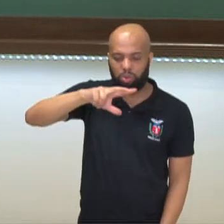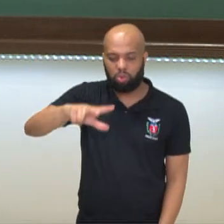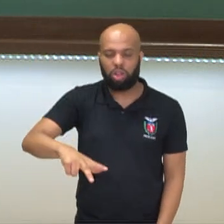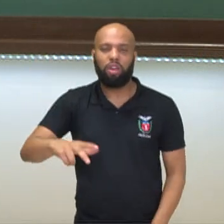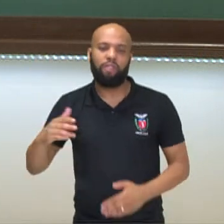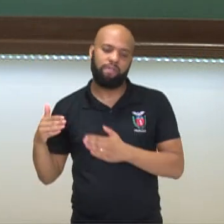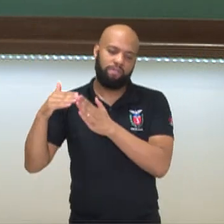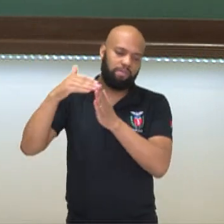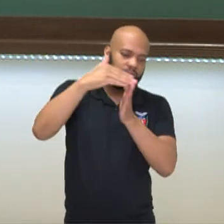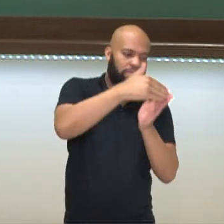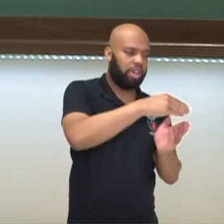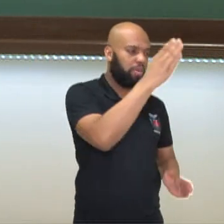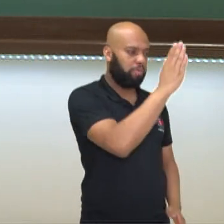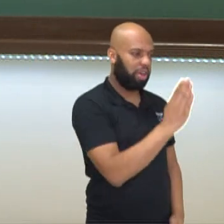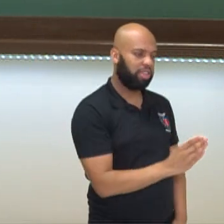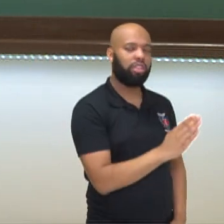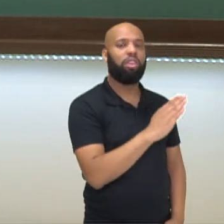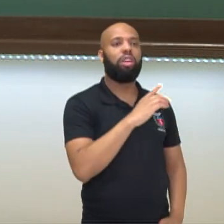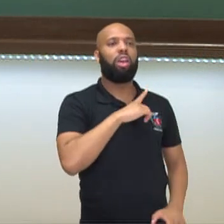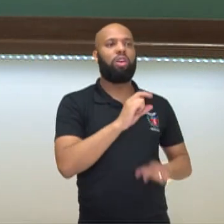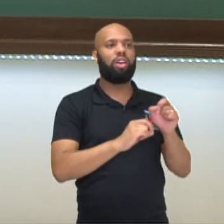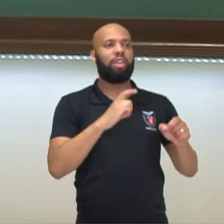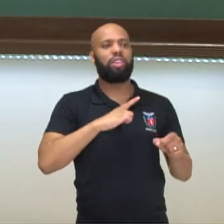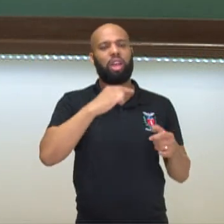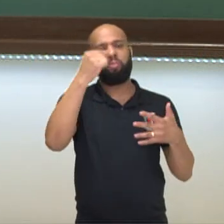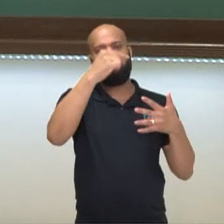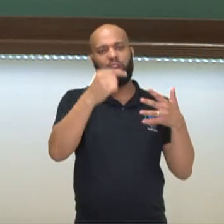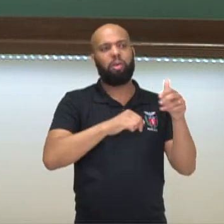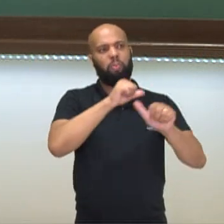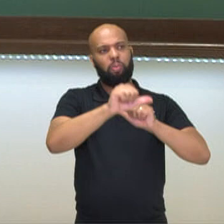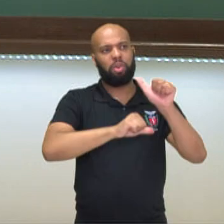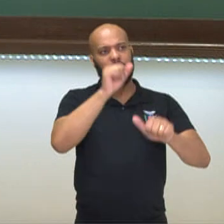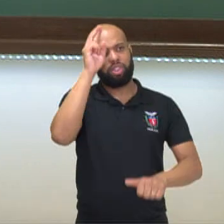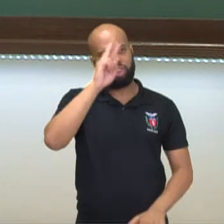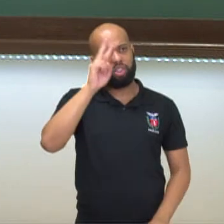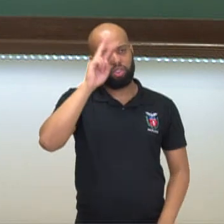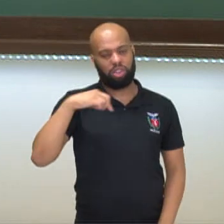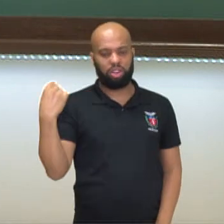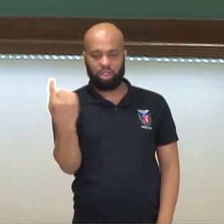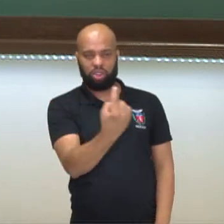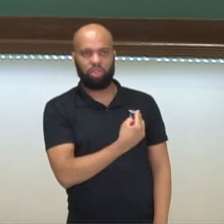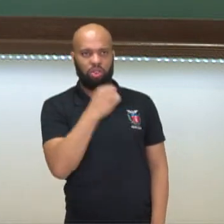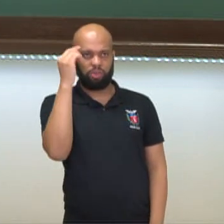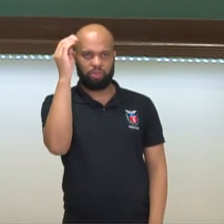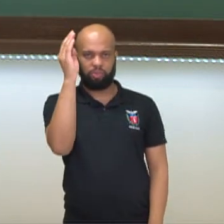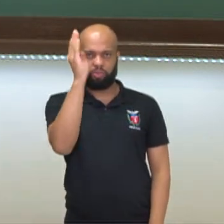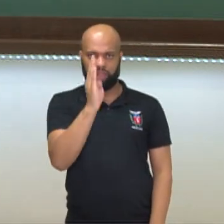real portuguesa para o Brasil. A gente vai ter aí várias transformações na história do nosso país.